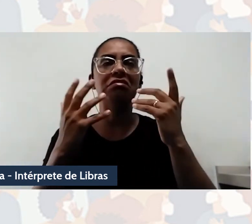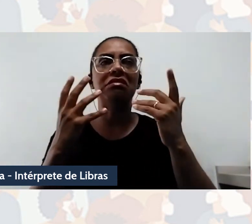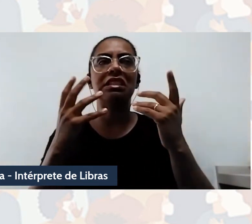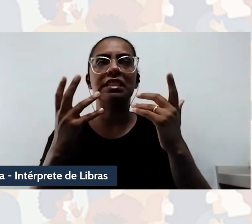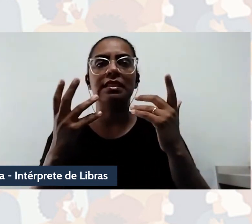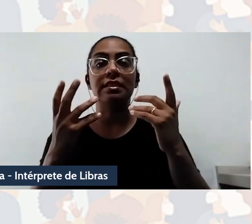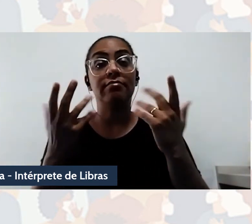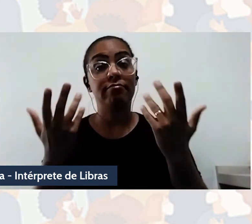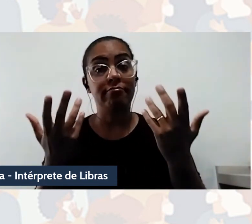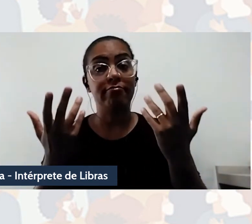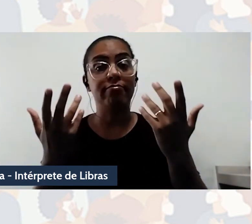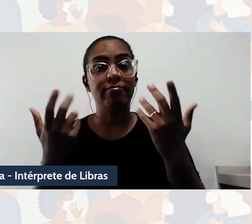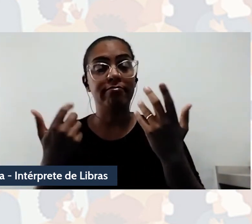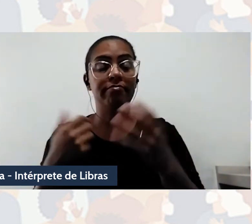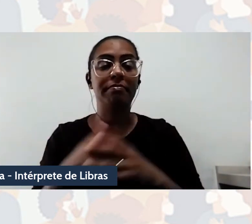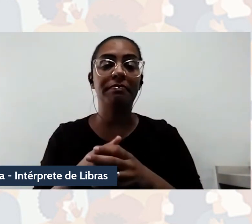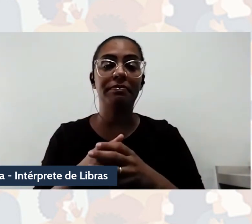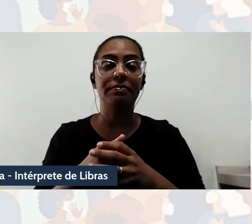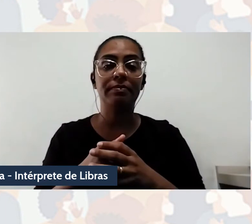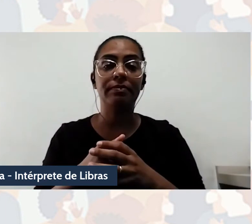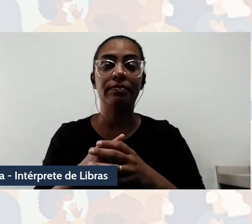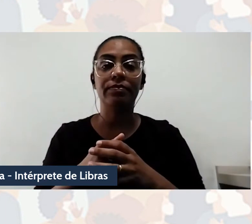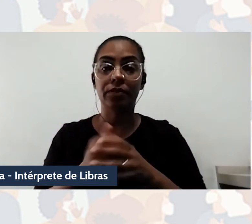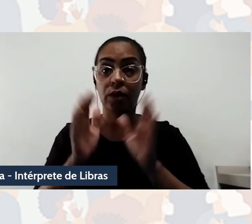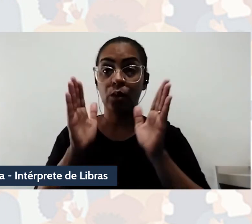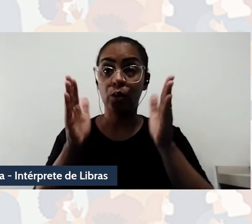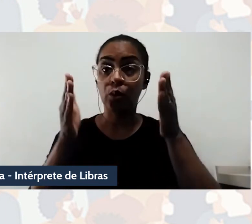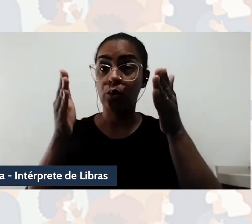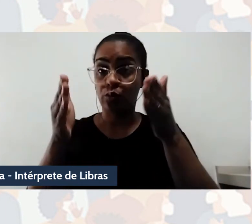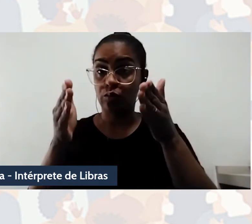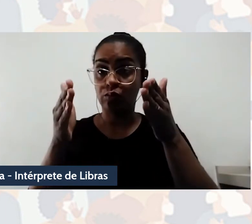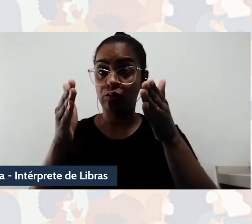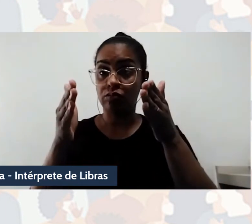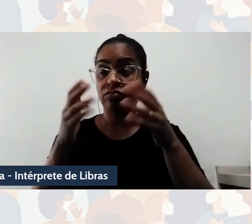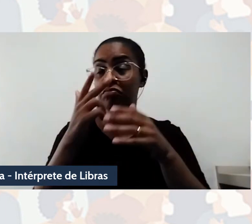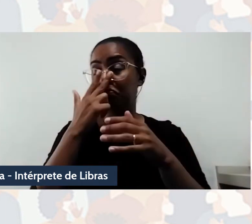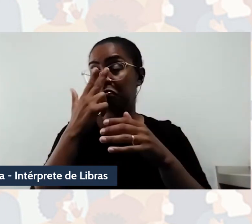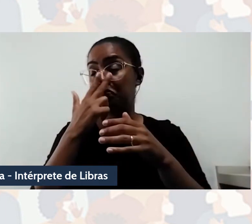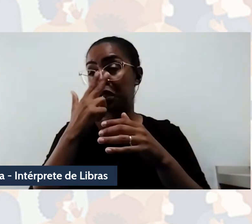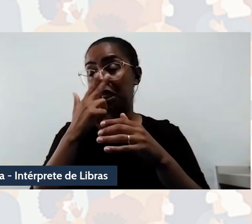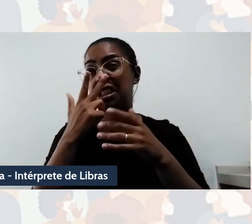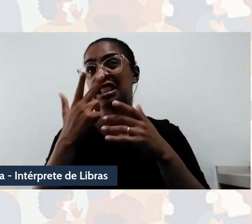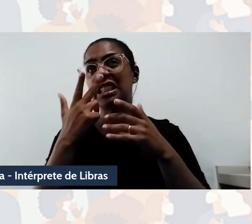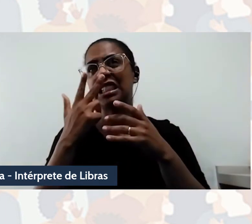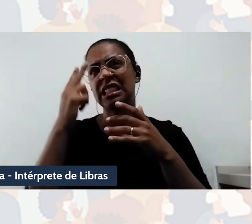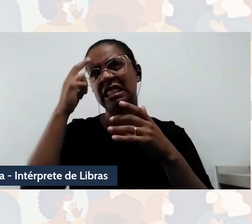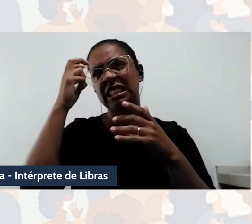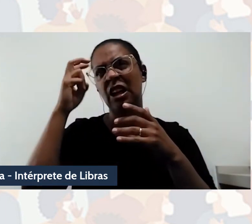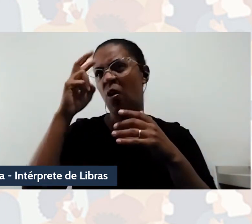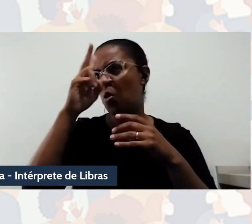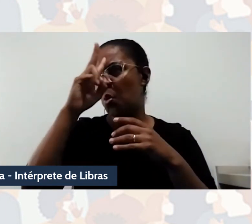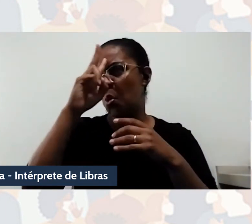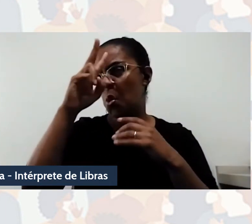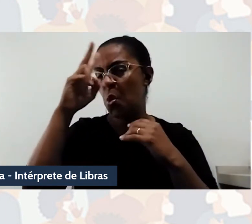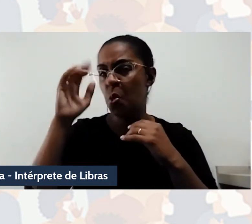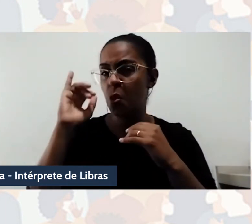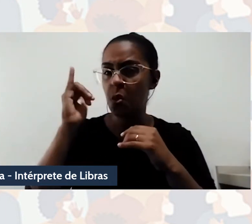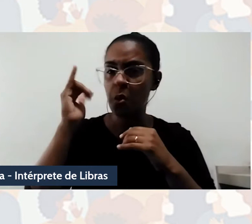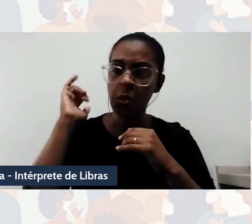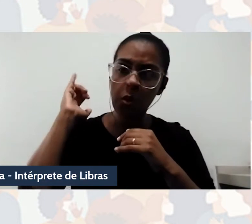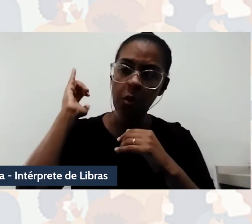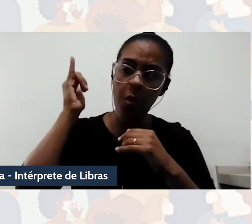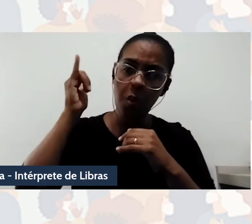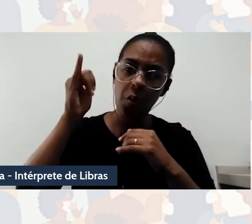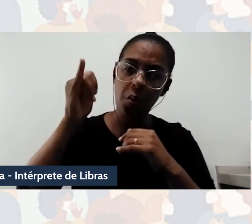produzem. Nessa direção, é um saber incompleto, é um saber histórico, é um saber contingente,